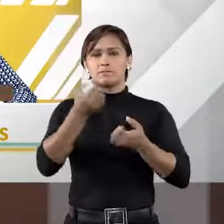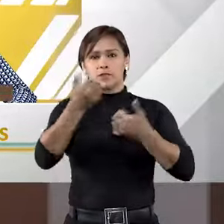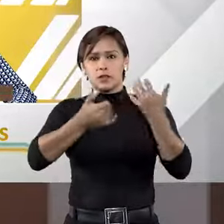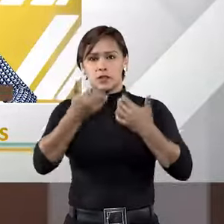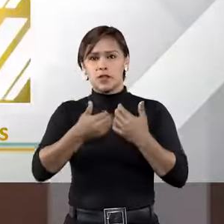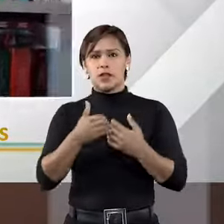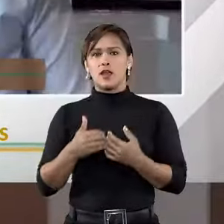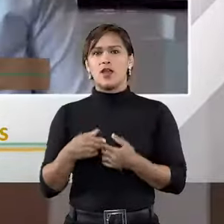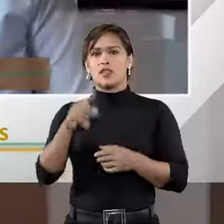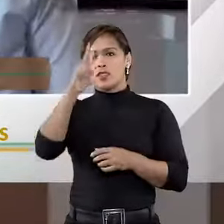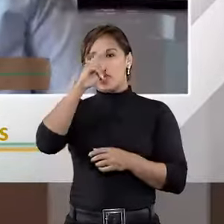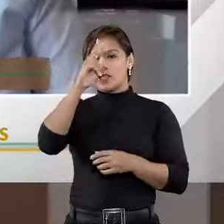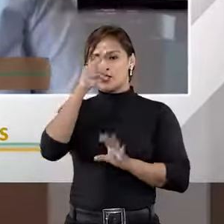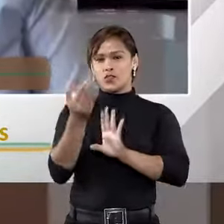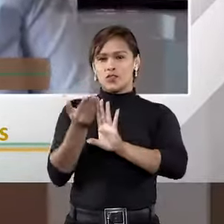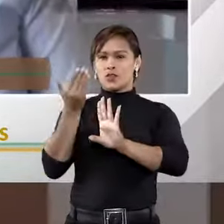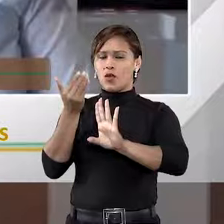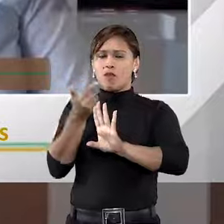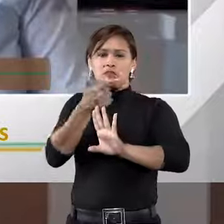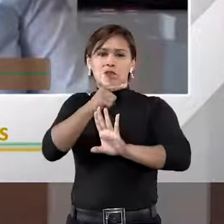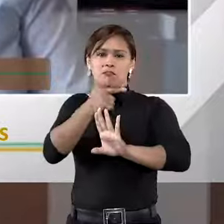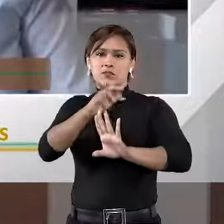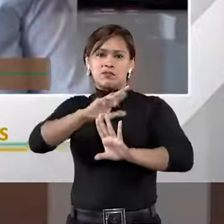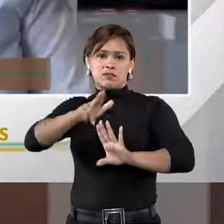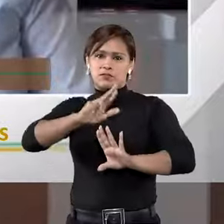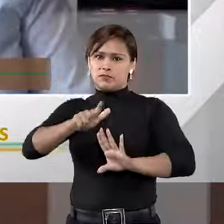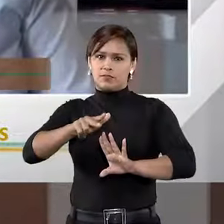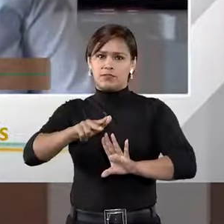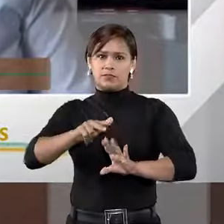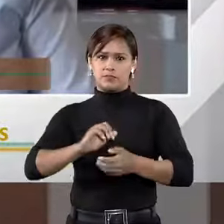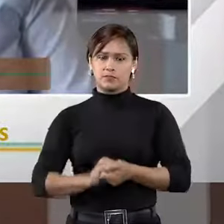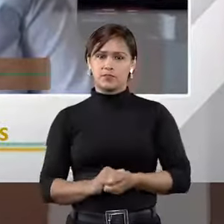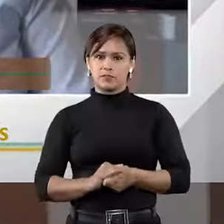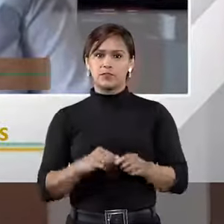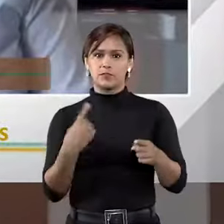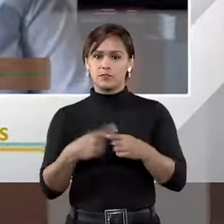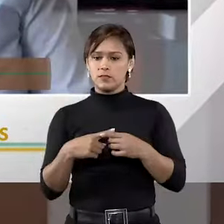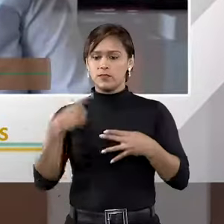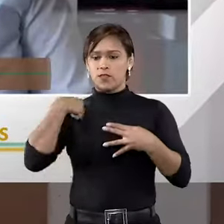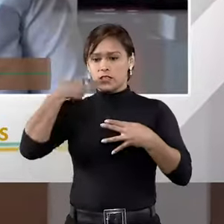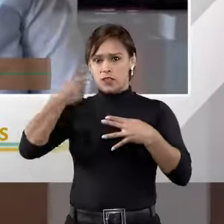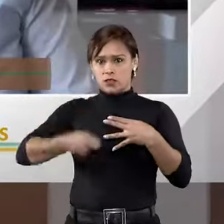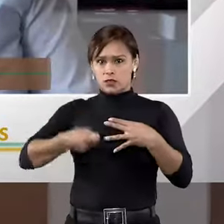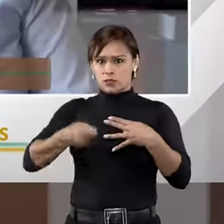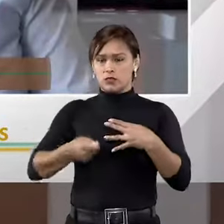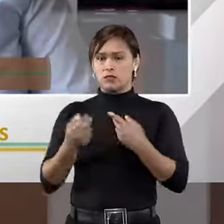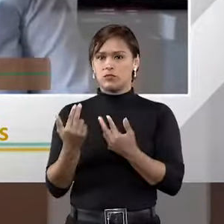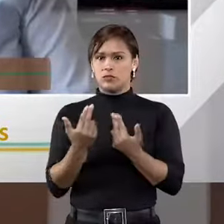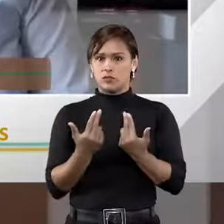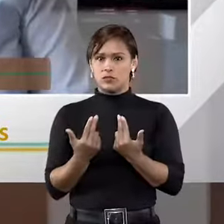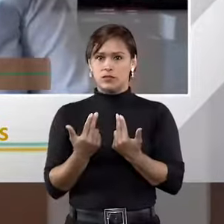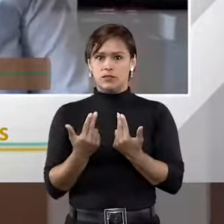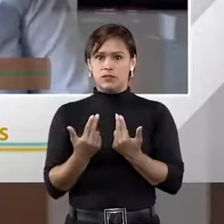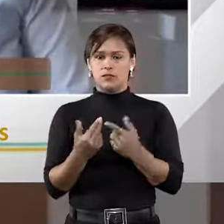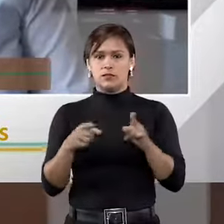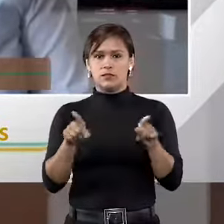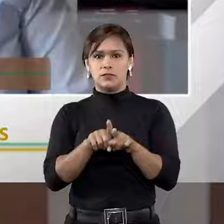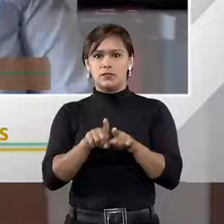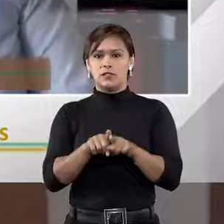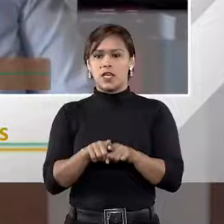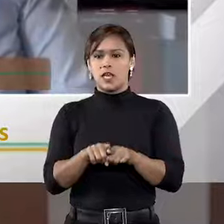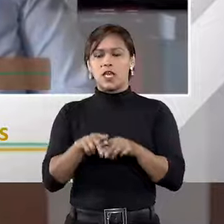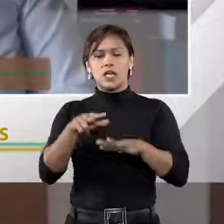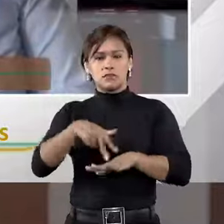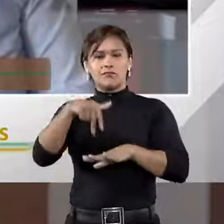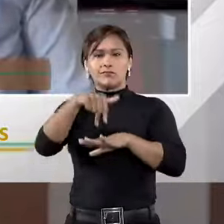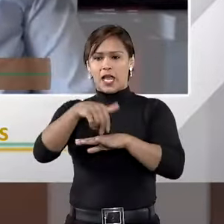da ontologia, não há nenhuma diferença. porque são juízes, a Talaminha até sabe do